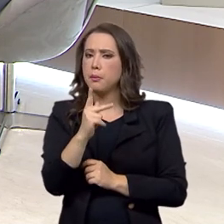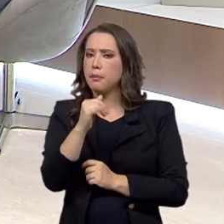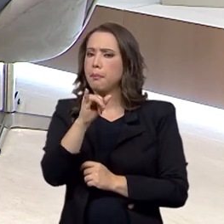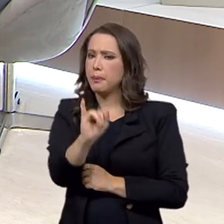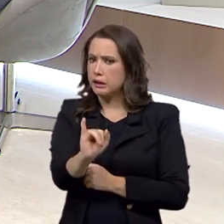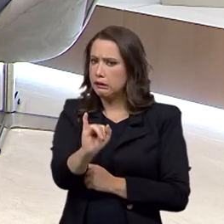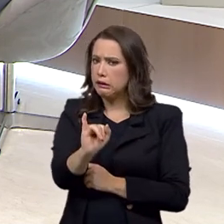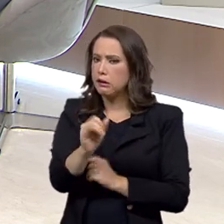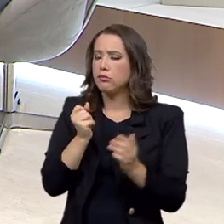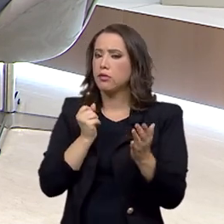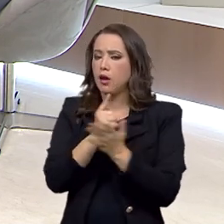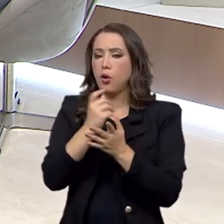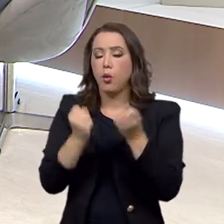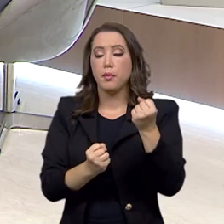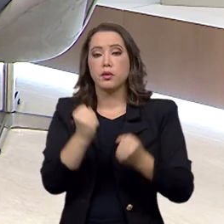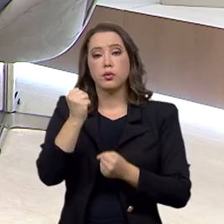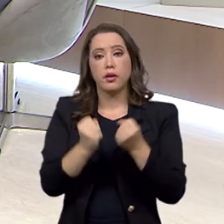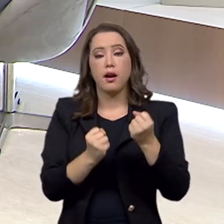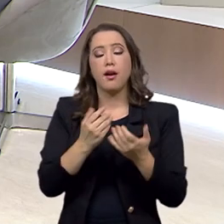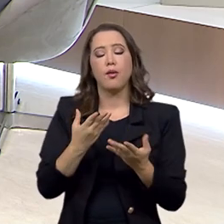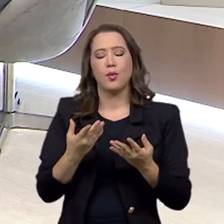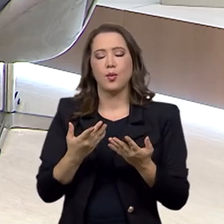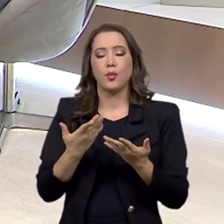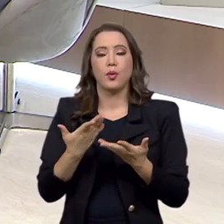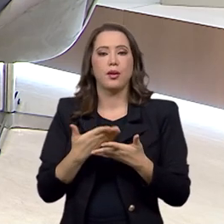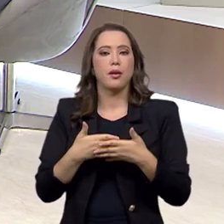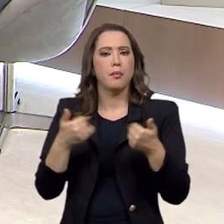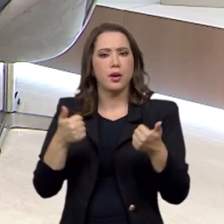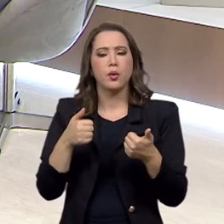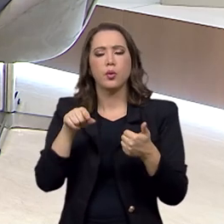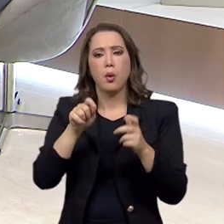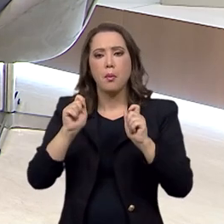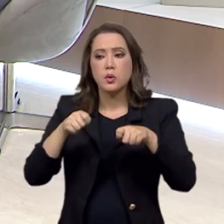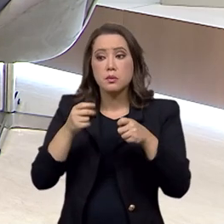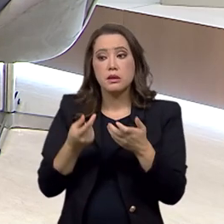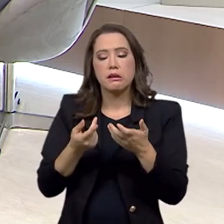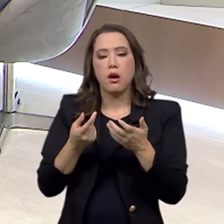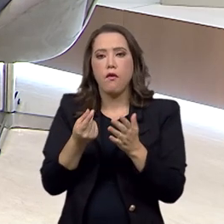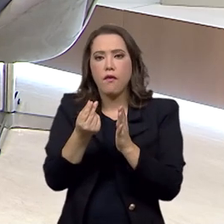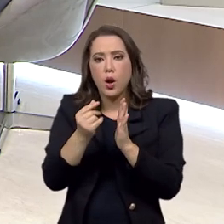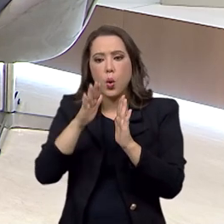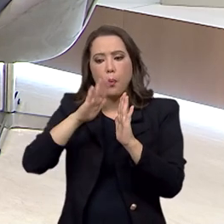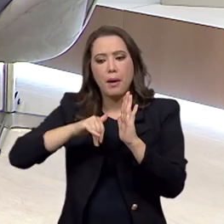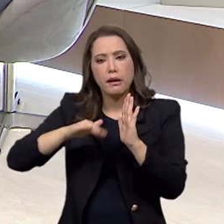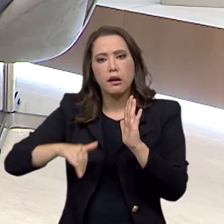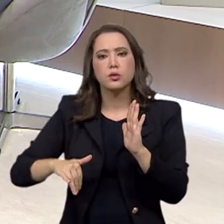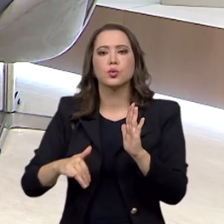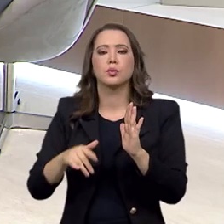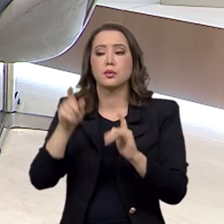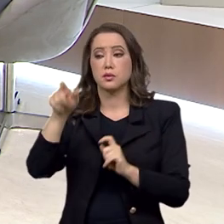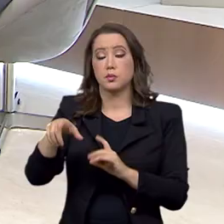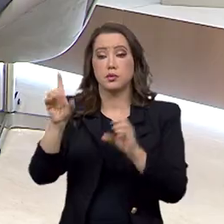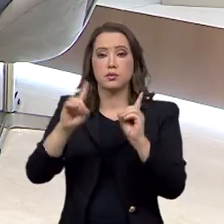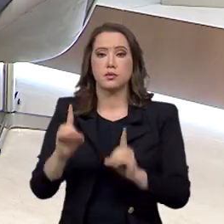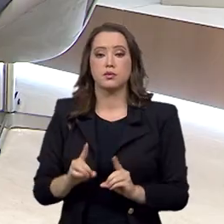desses automóveis, desses veículos, tornando esses produtos mais baratos para as pessoas com deficiência.